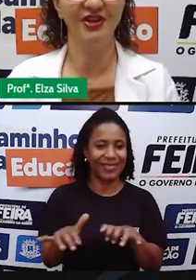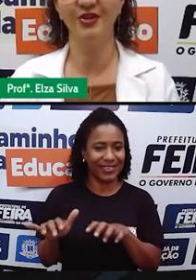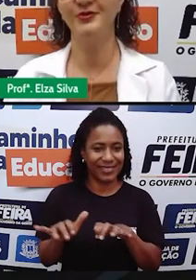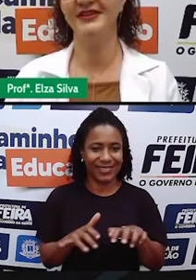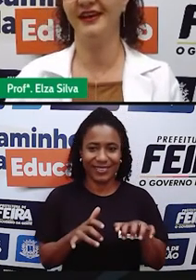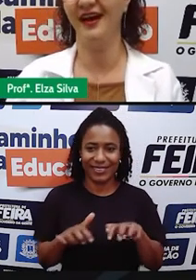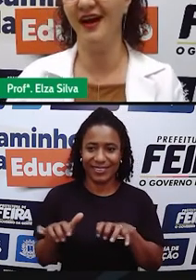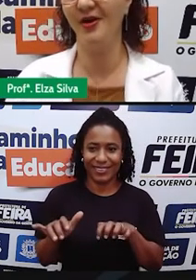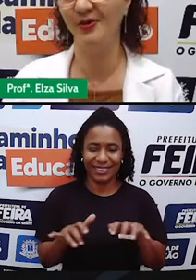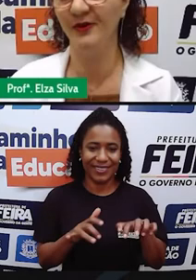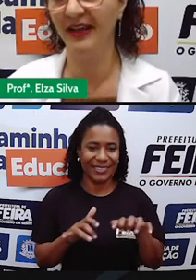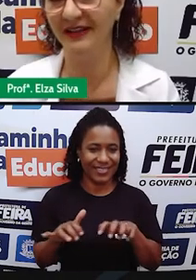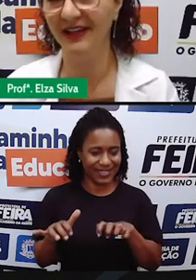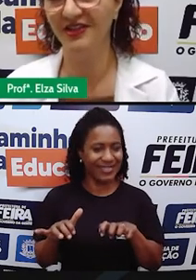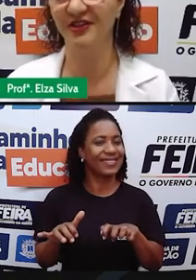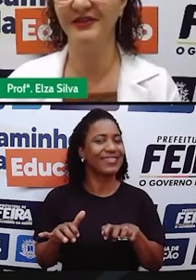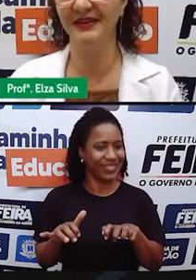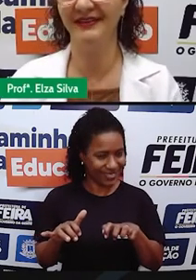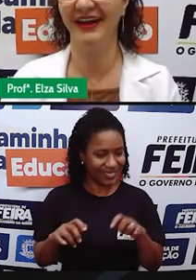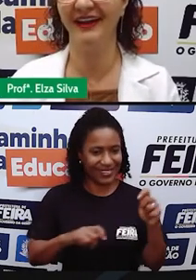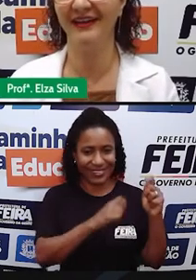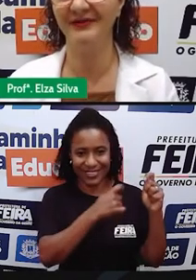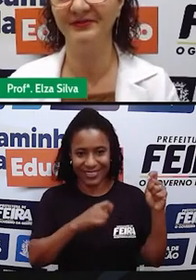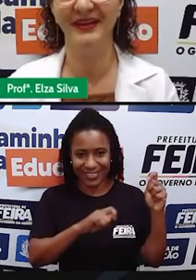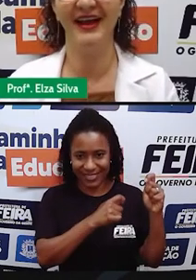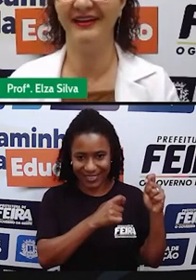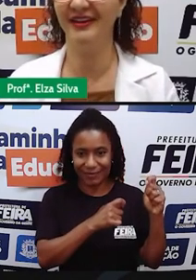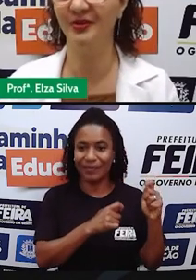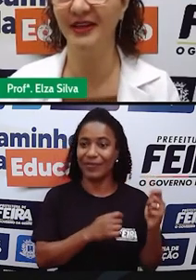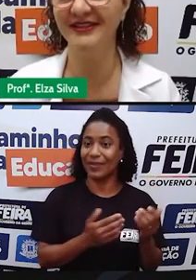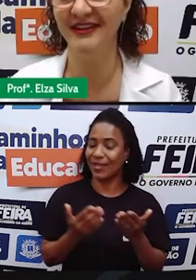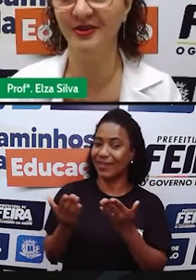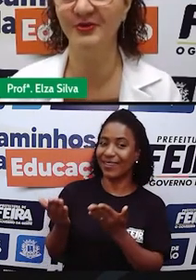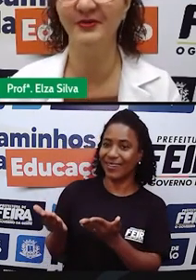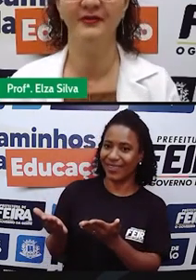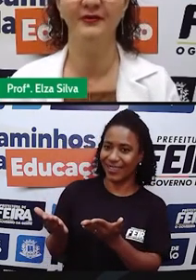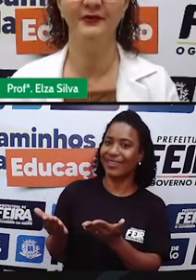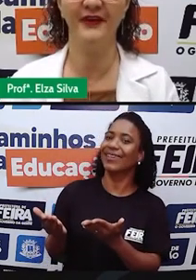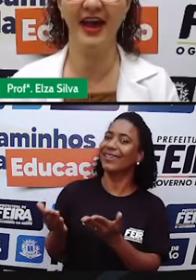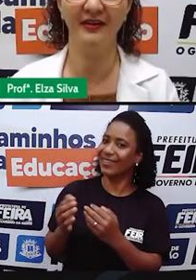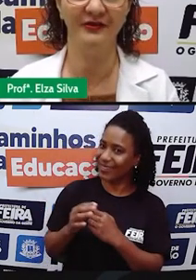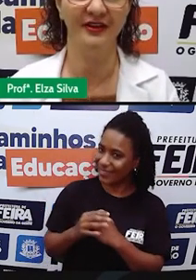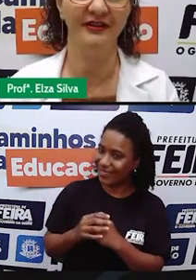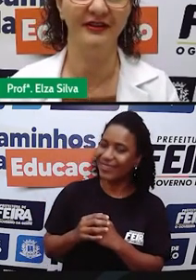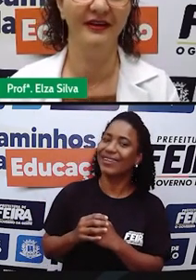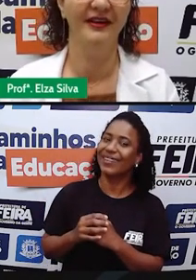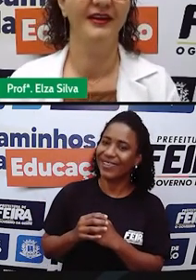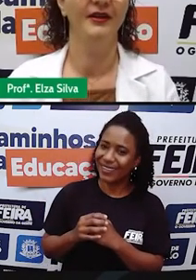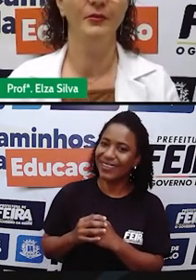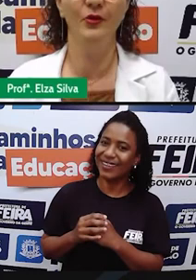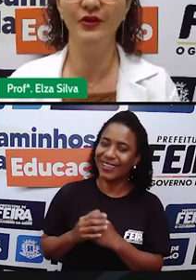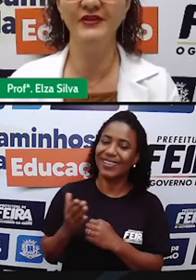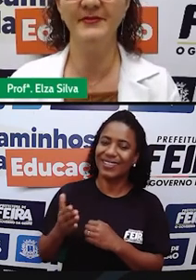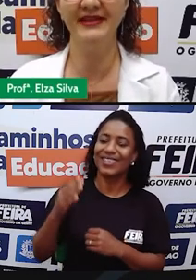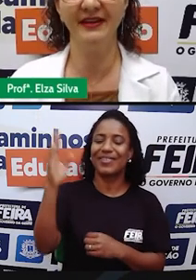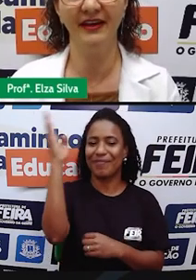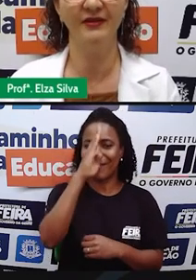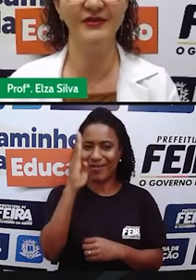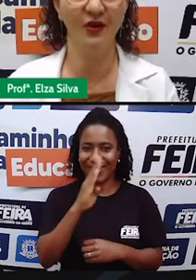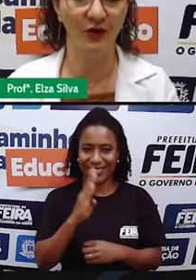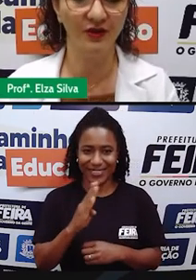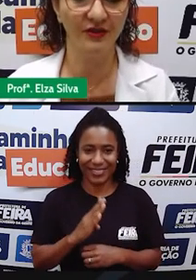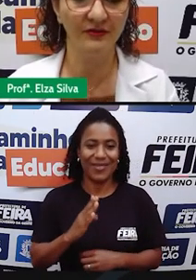Esse estilo musical em teacher, Andréia, aqui no Brasil, ferme. Muitos